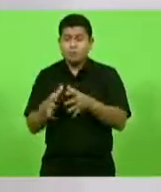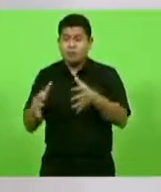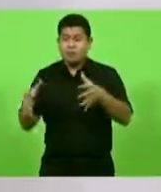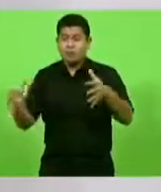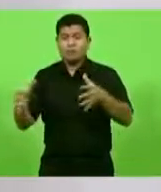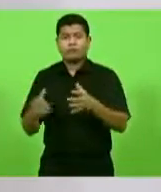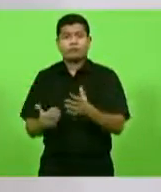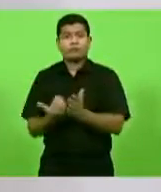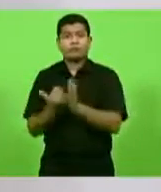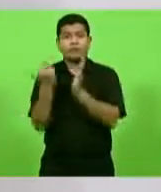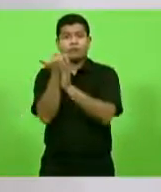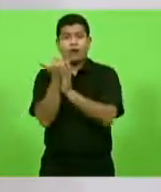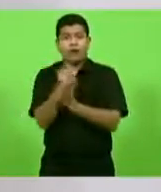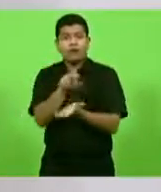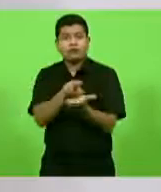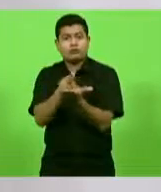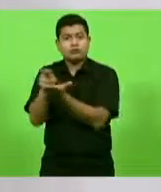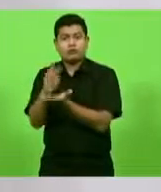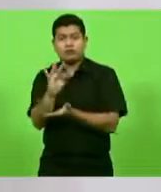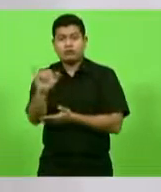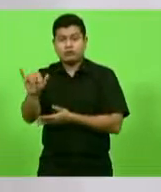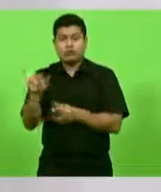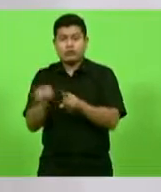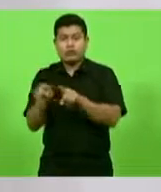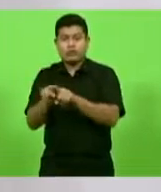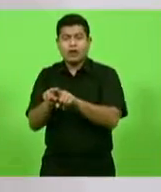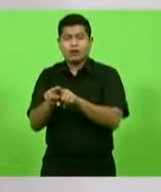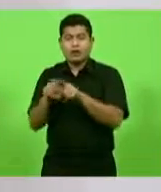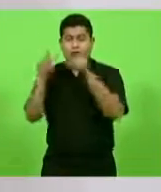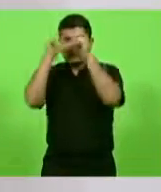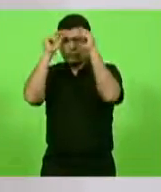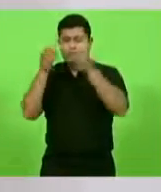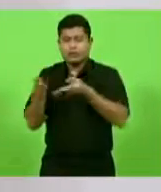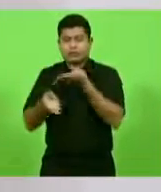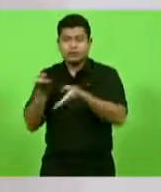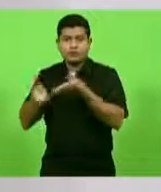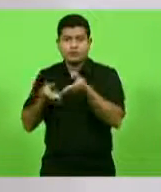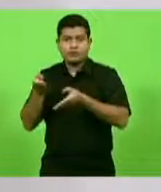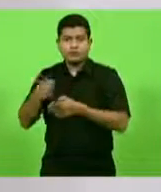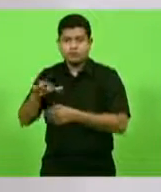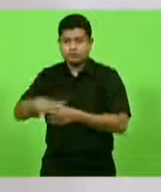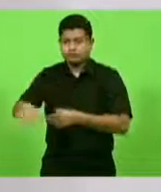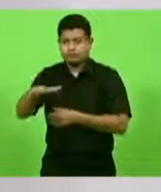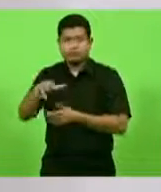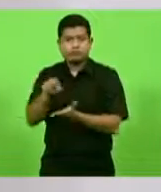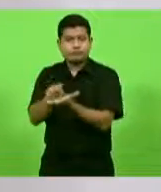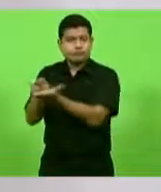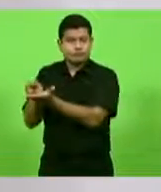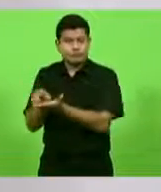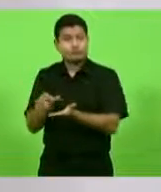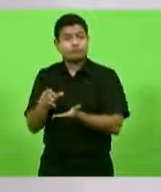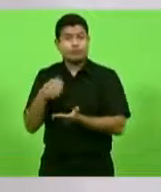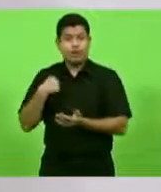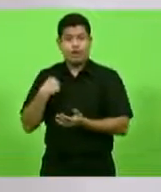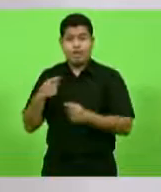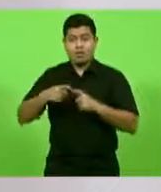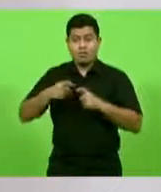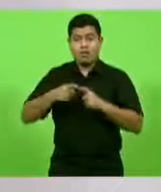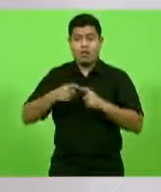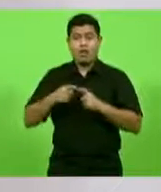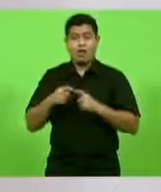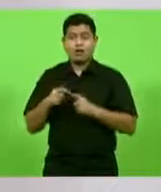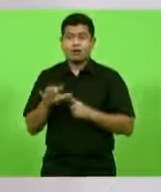UTI e de enfermaria, e os médicos recebendo o paciente de